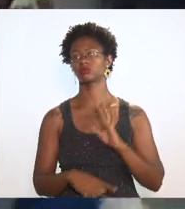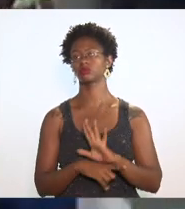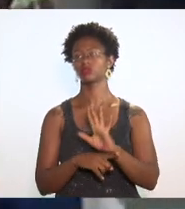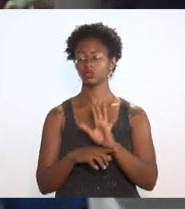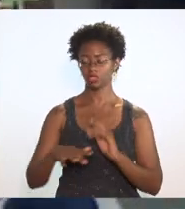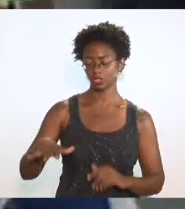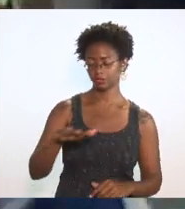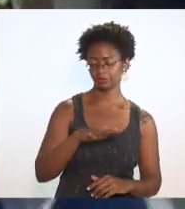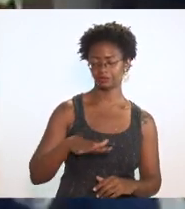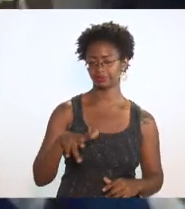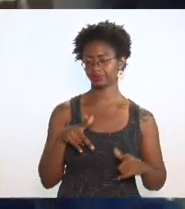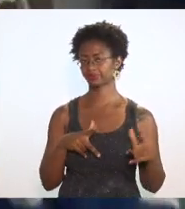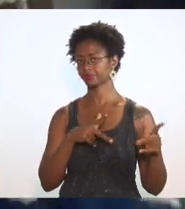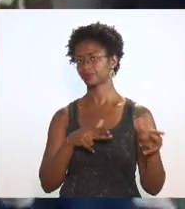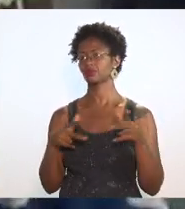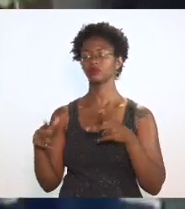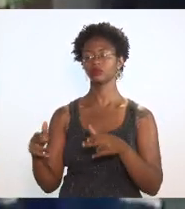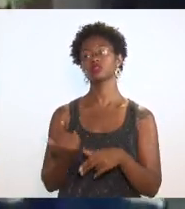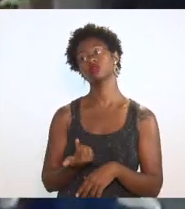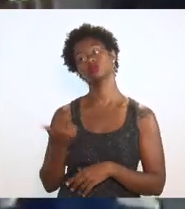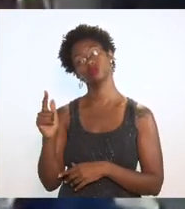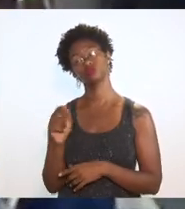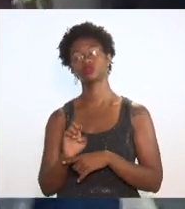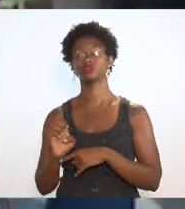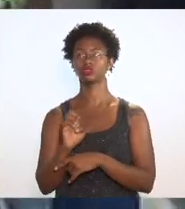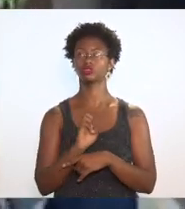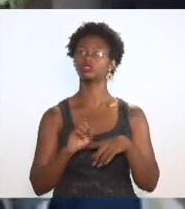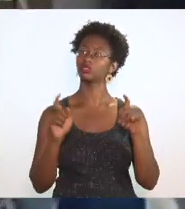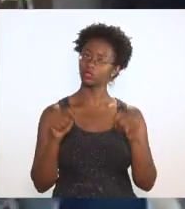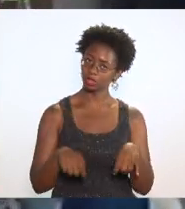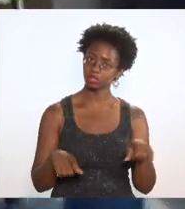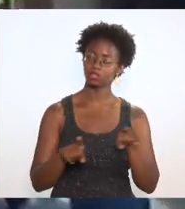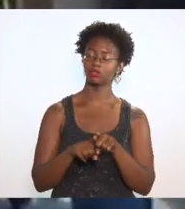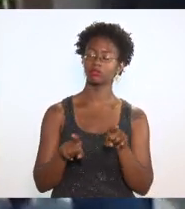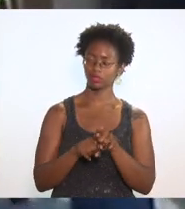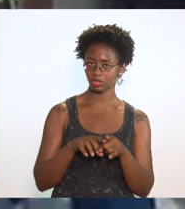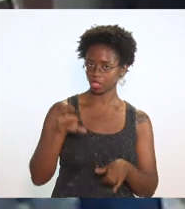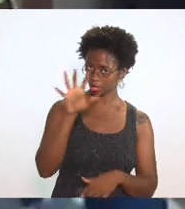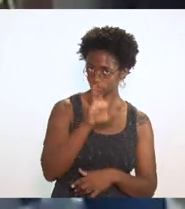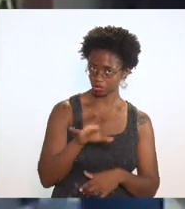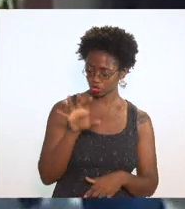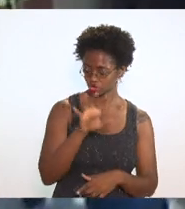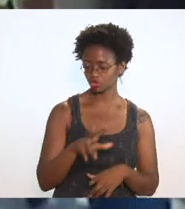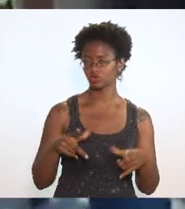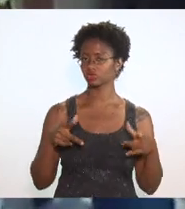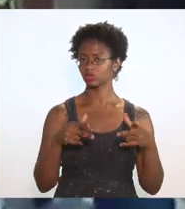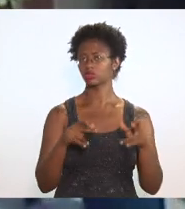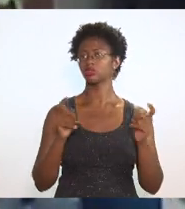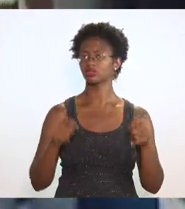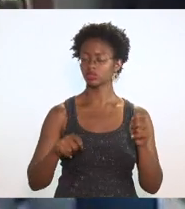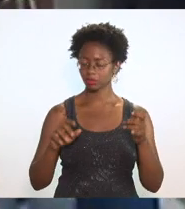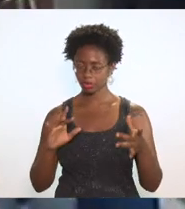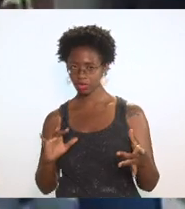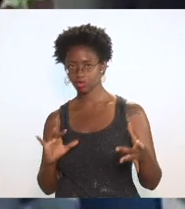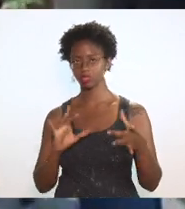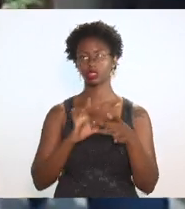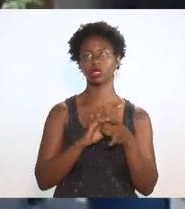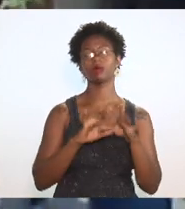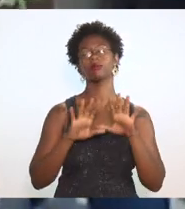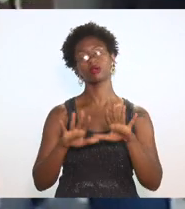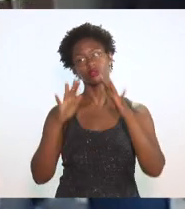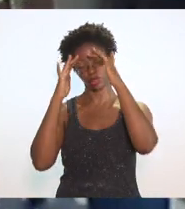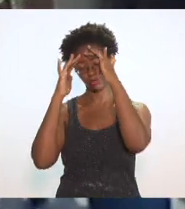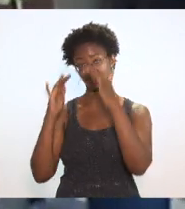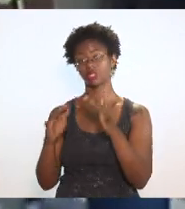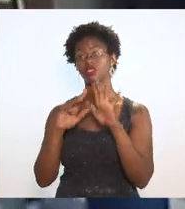o estado vai poder da mesma região vai poder colar desde que atendidas as mesmas condições